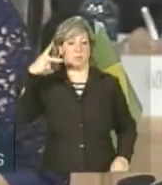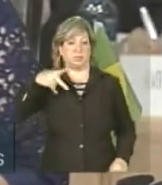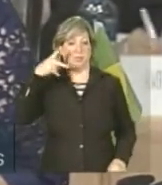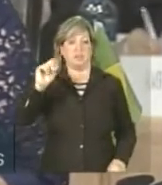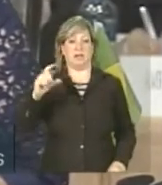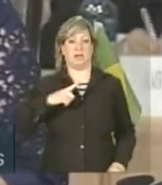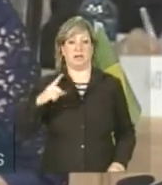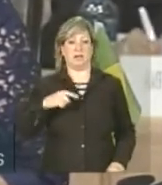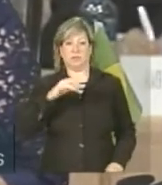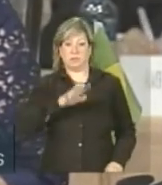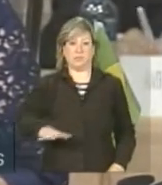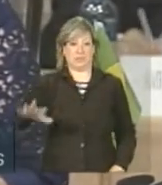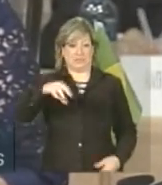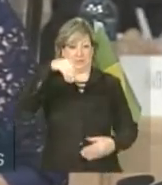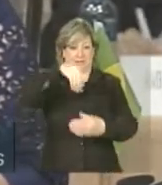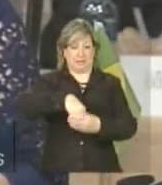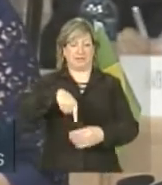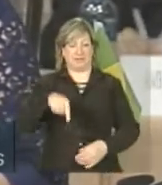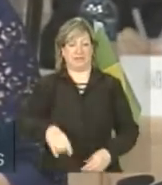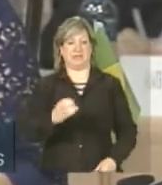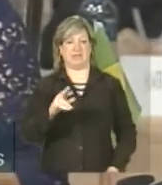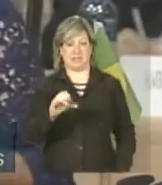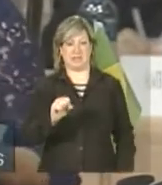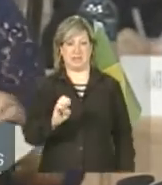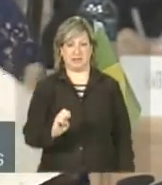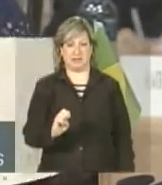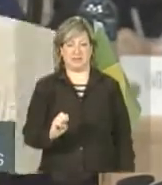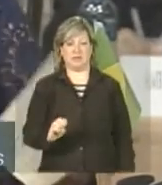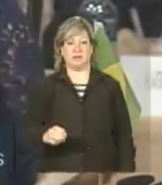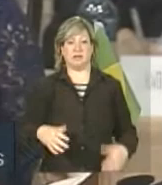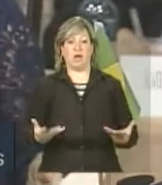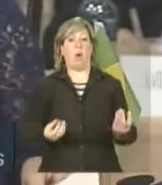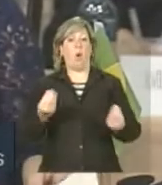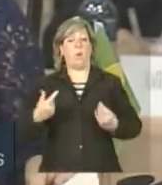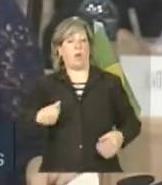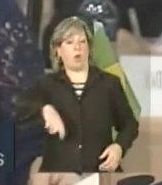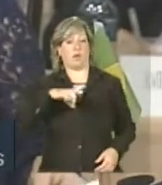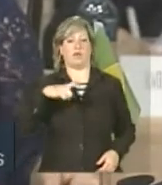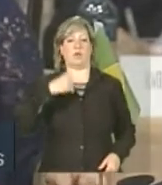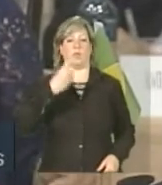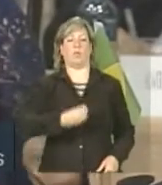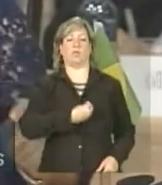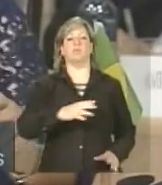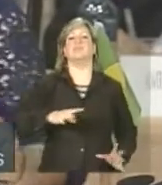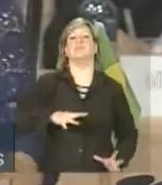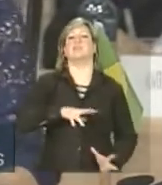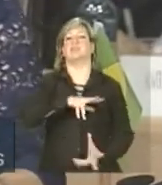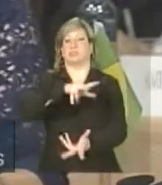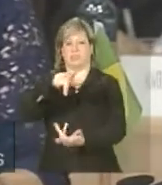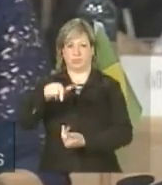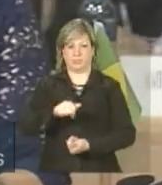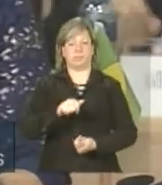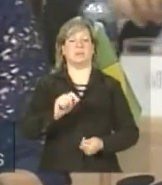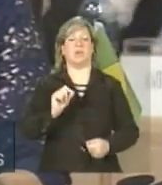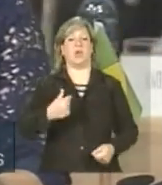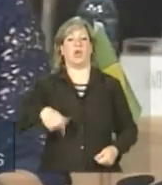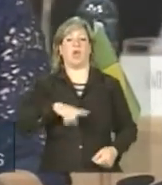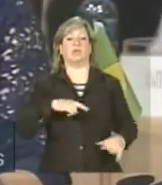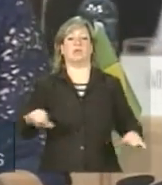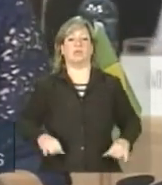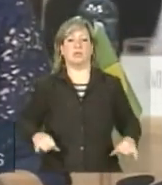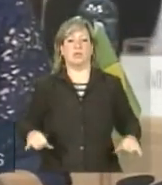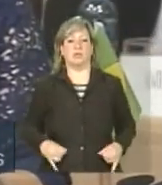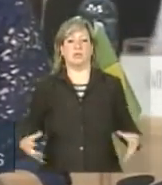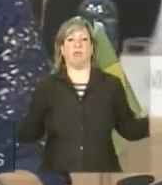estão no epicentro da crise. Como vivemos num mundo globalizado e sofremos as consequências das